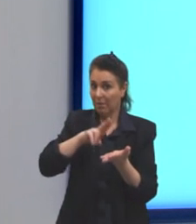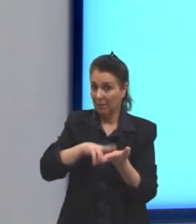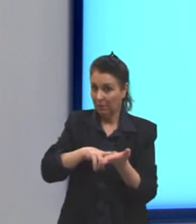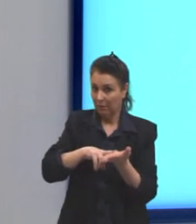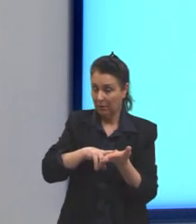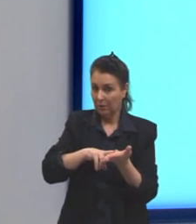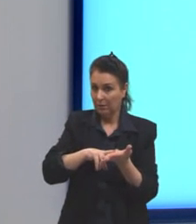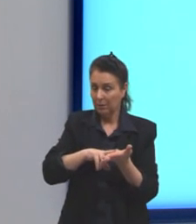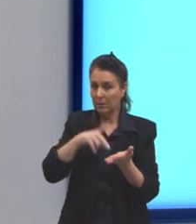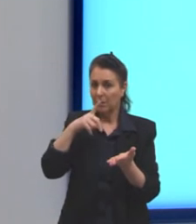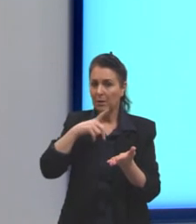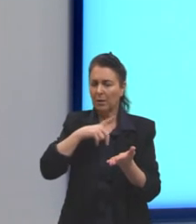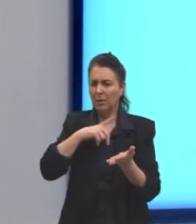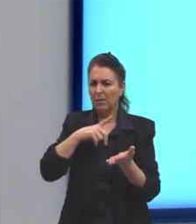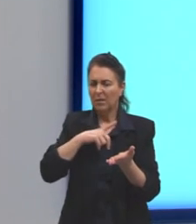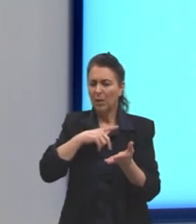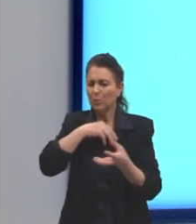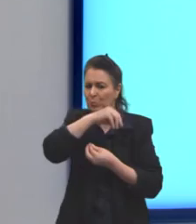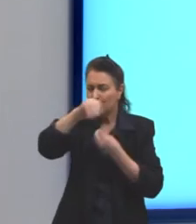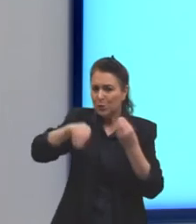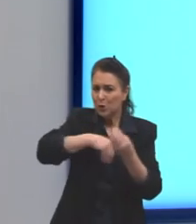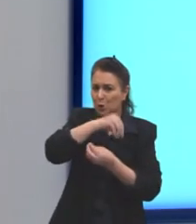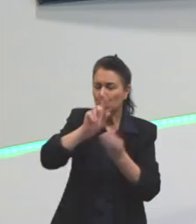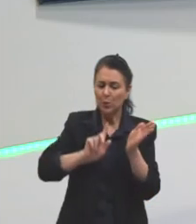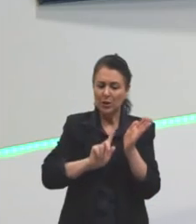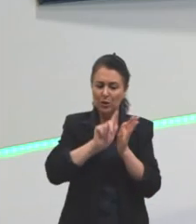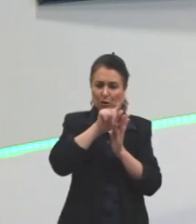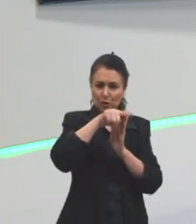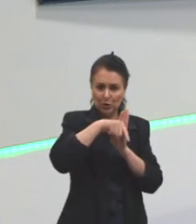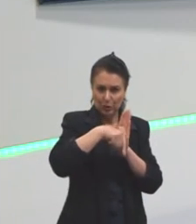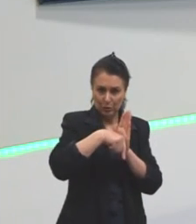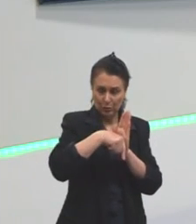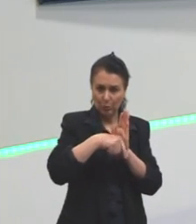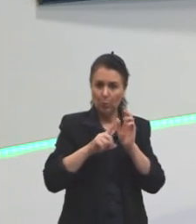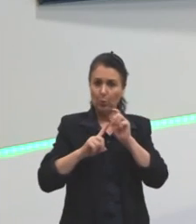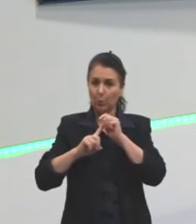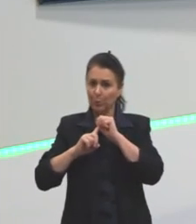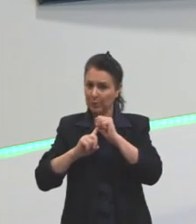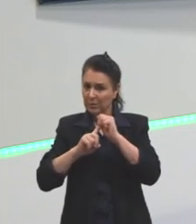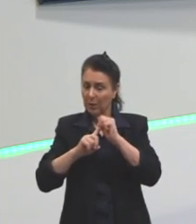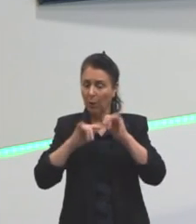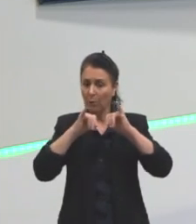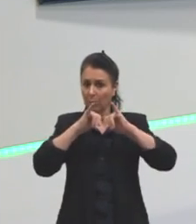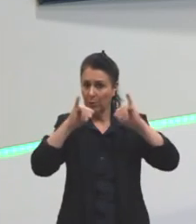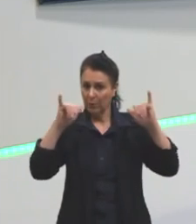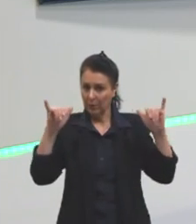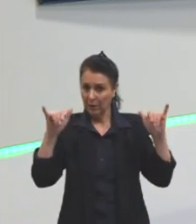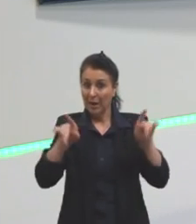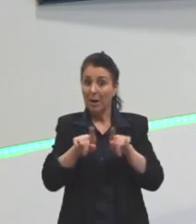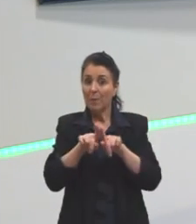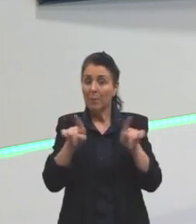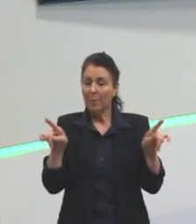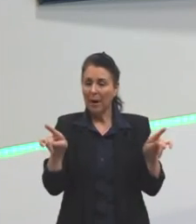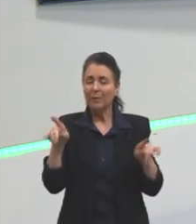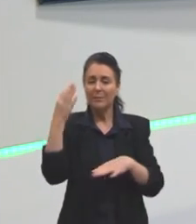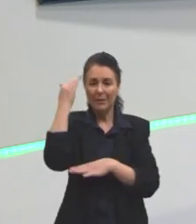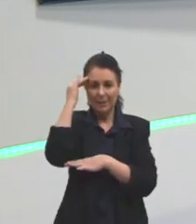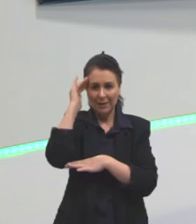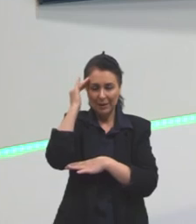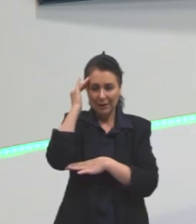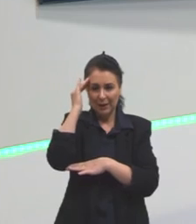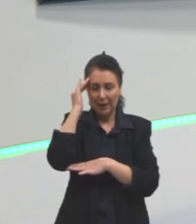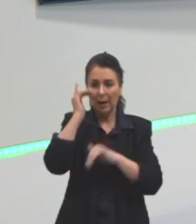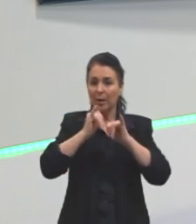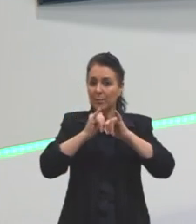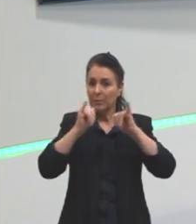dizer que a gente tem um misto de gêneros. O gênero principal é propaganda. Mas, para a gente entender essa propaganda,